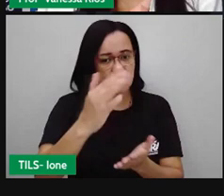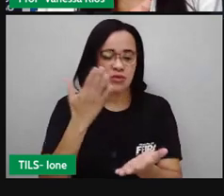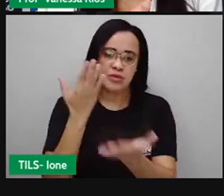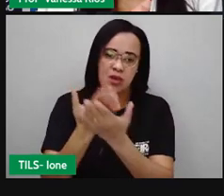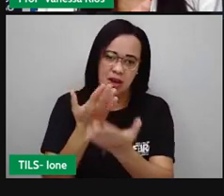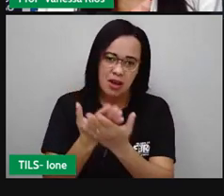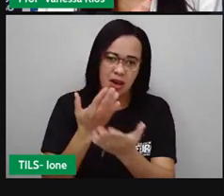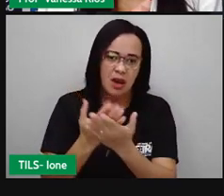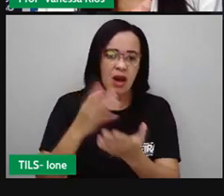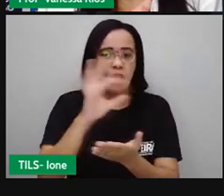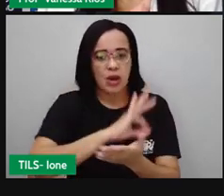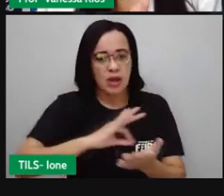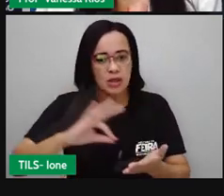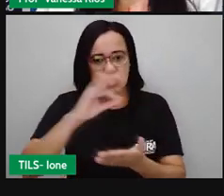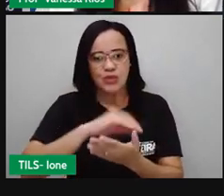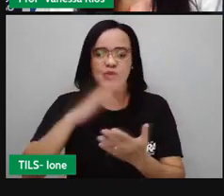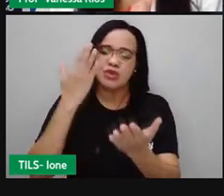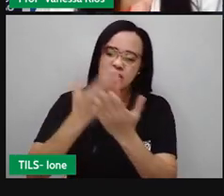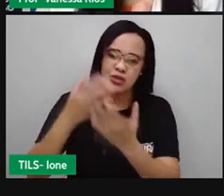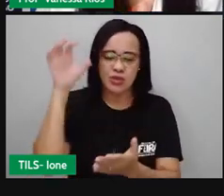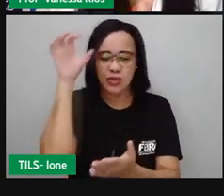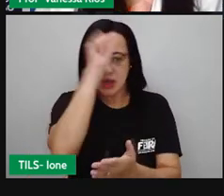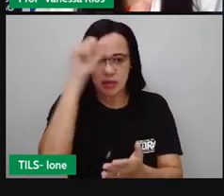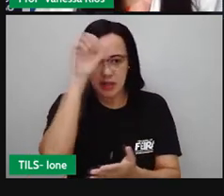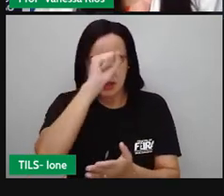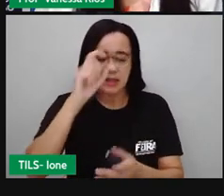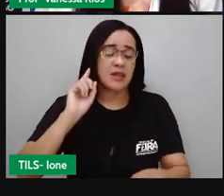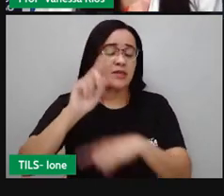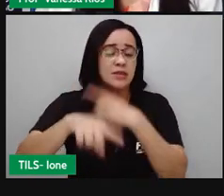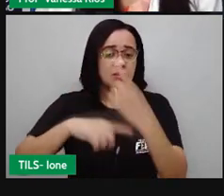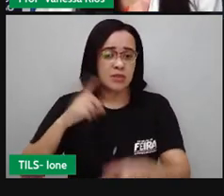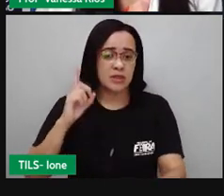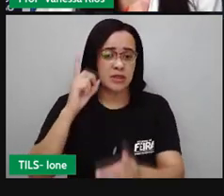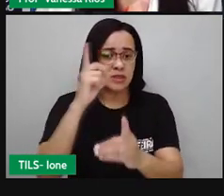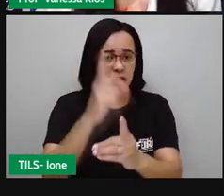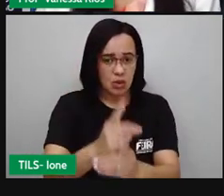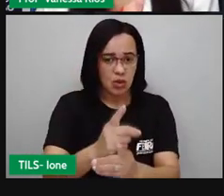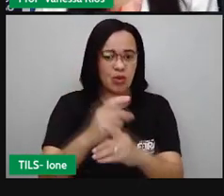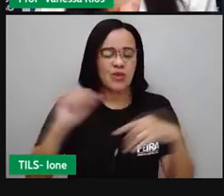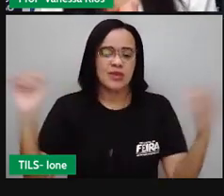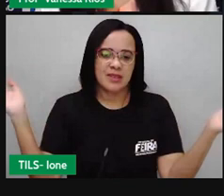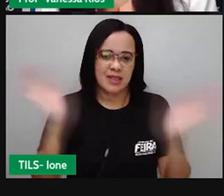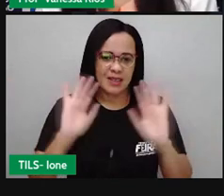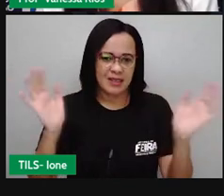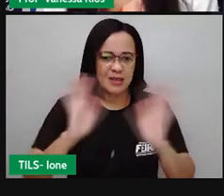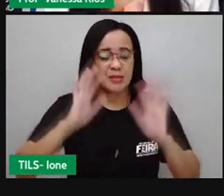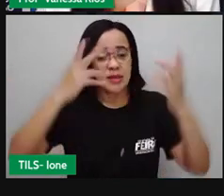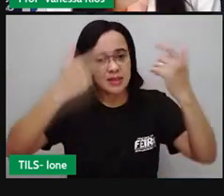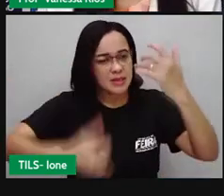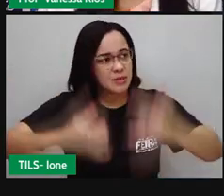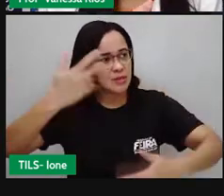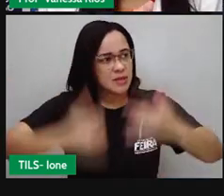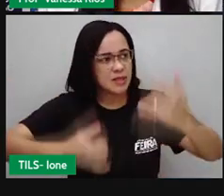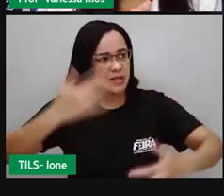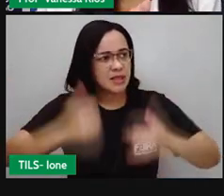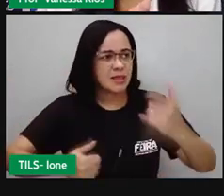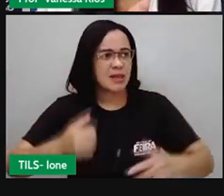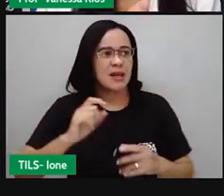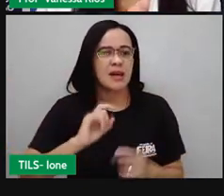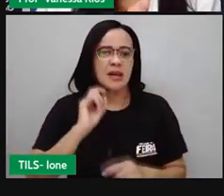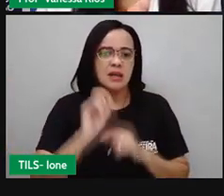assuntos que a gente estudou. E a gente se encontra, tá certo, turma? Para falar desse assunto. Para falar de outros